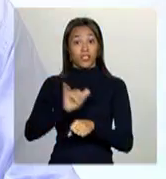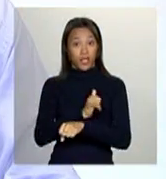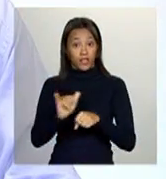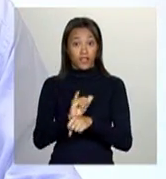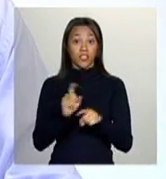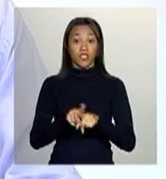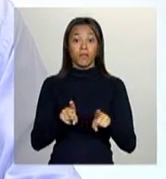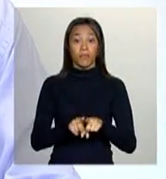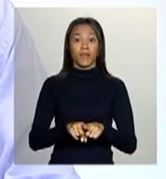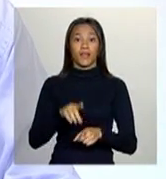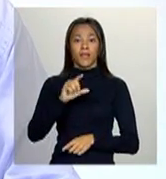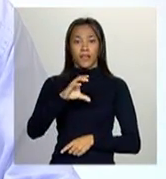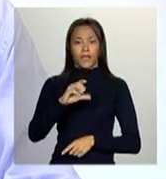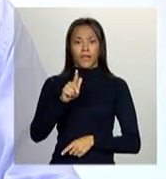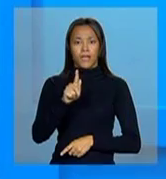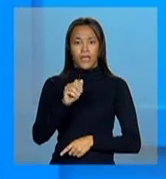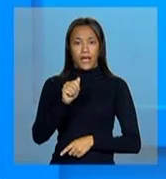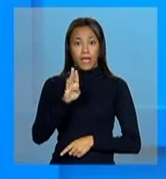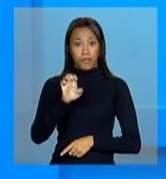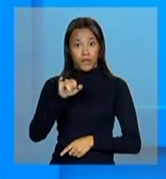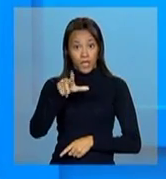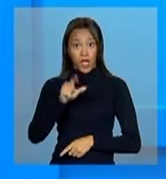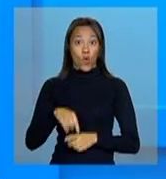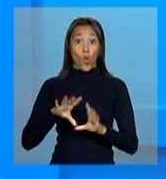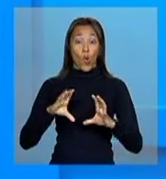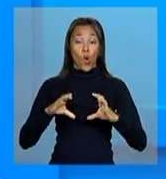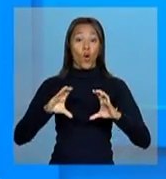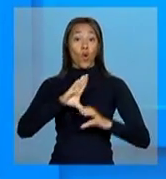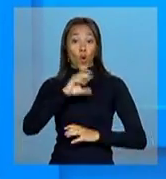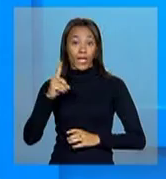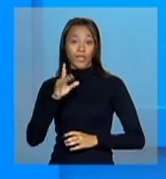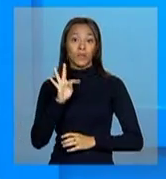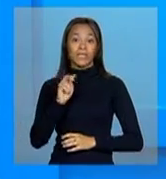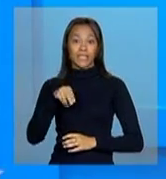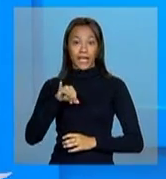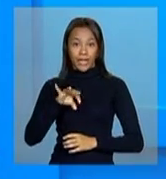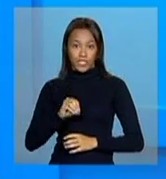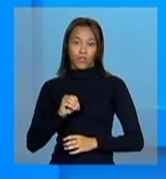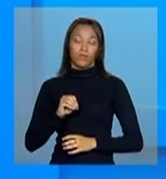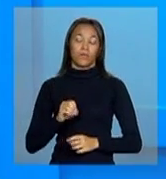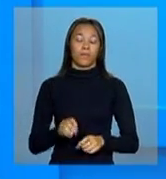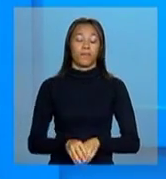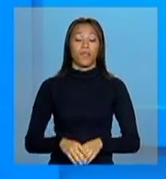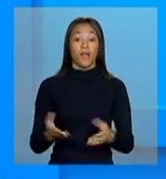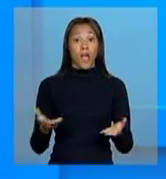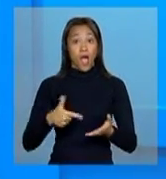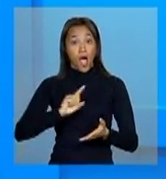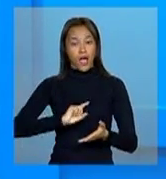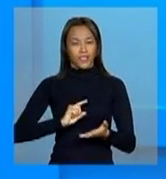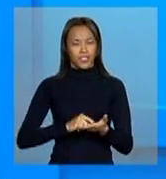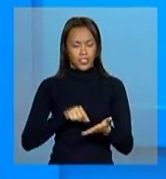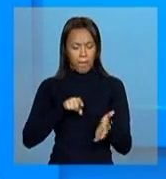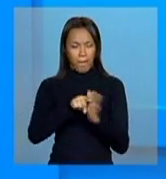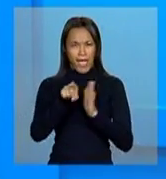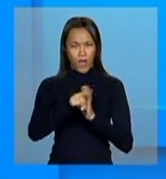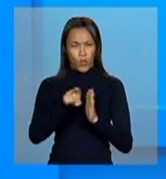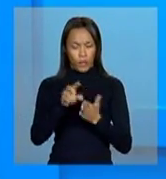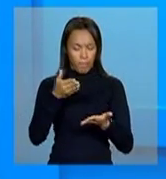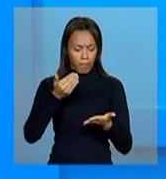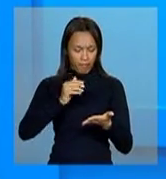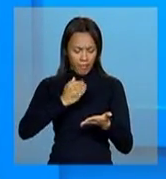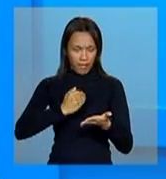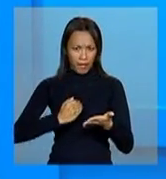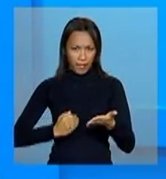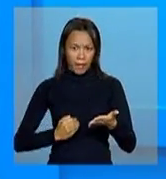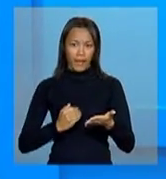Domingues, Coordenador Técnico de Integração de Ações. E, antes de eu começar com esse monte de perguntas aqui, eu